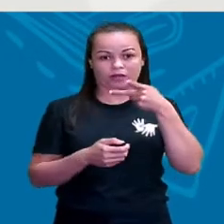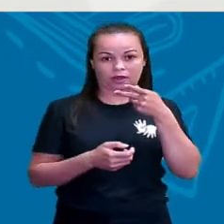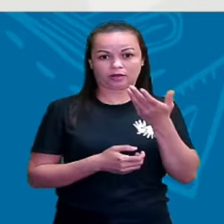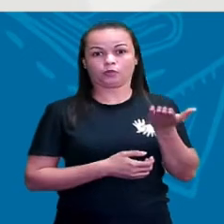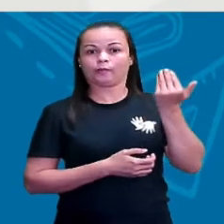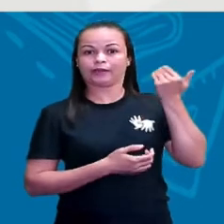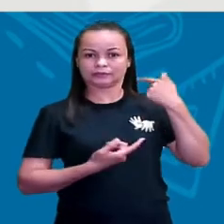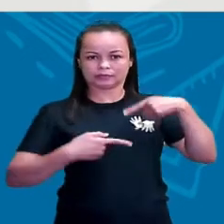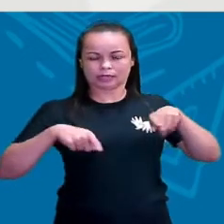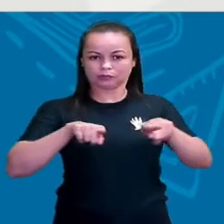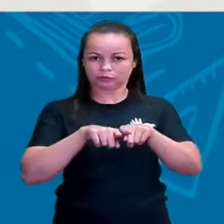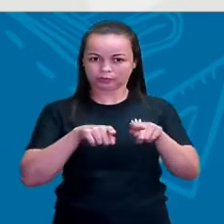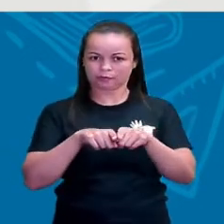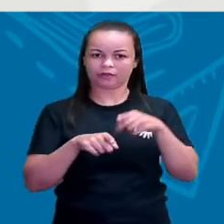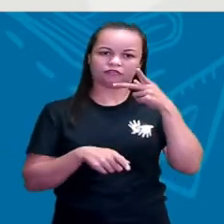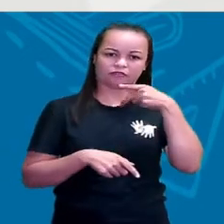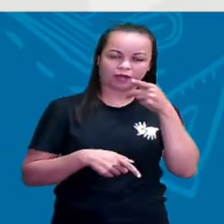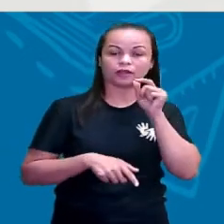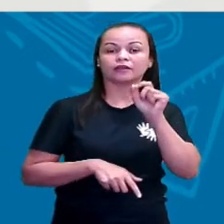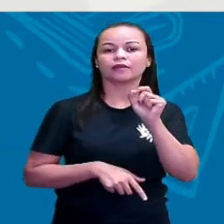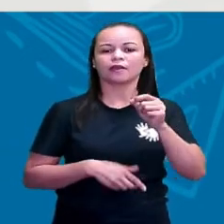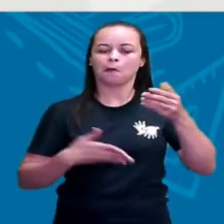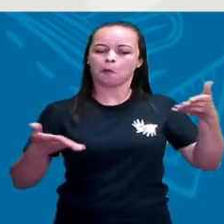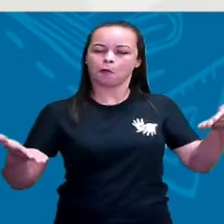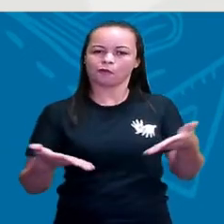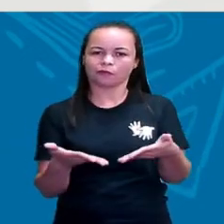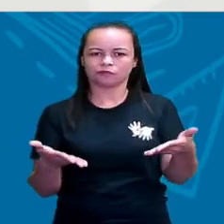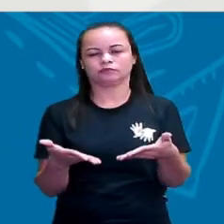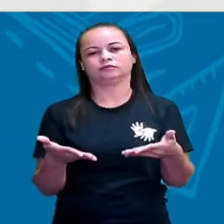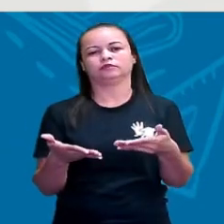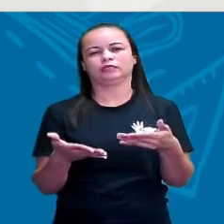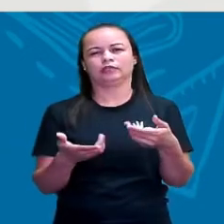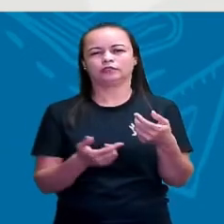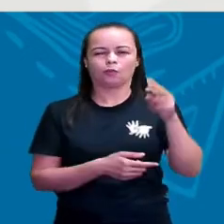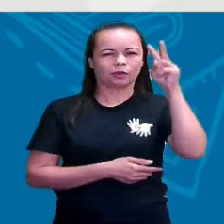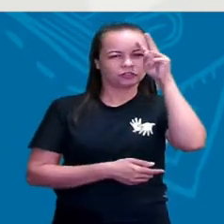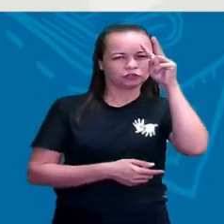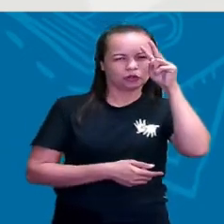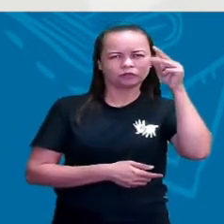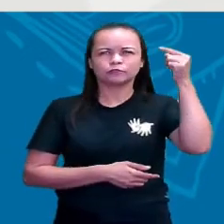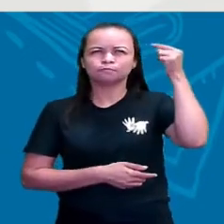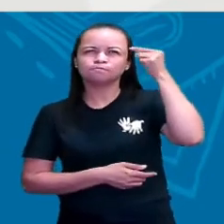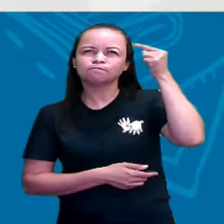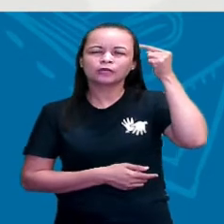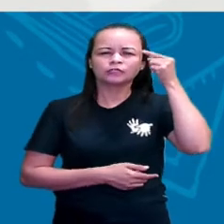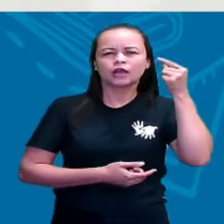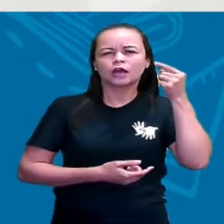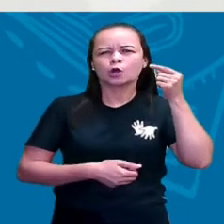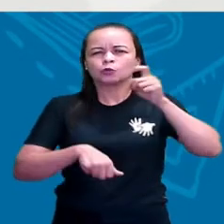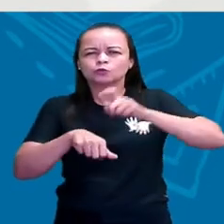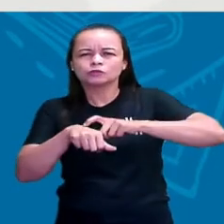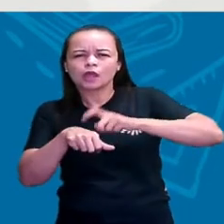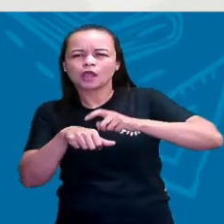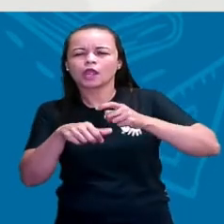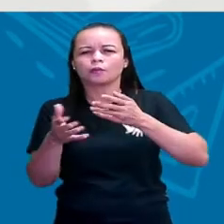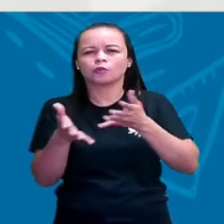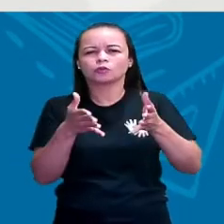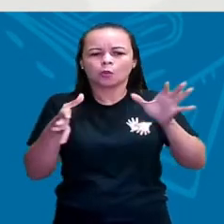presente, tá? Então, a história, ela vai tá sempre pensando nesses tempos. Como é que eles estão